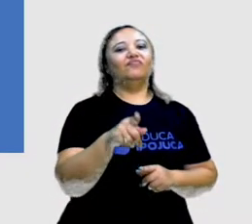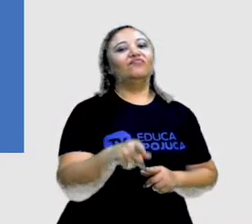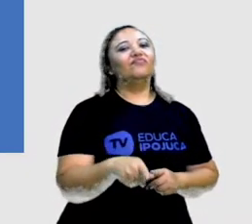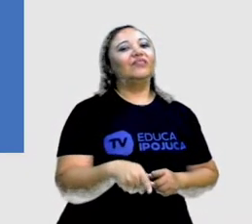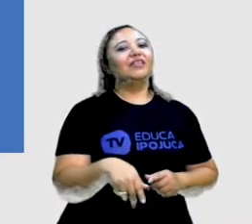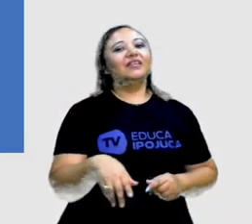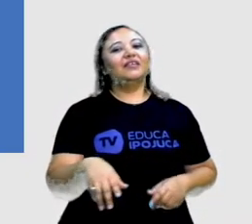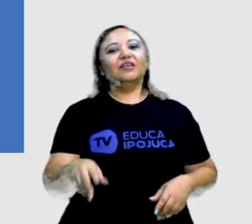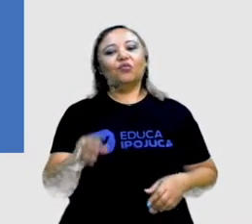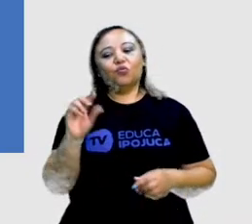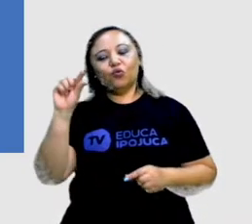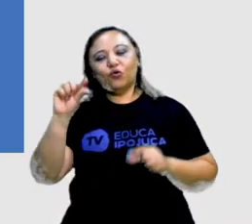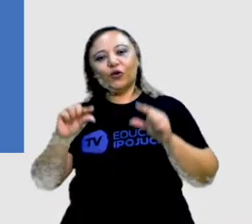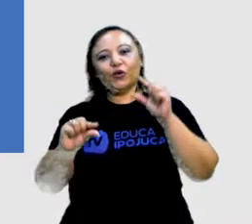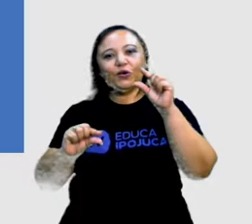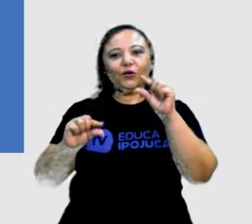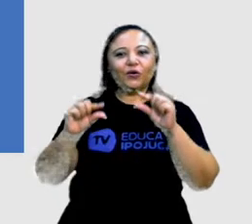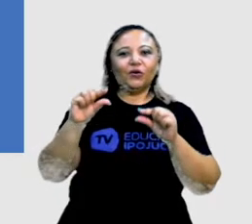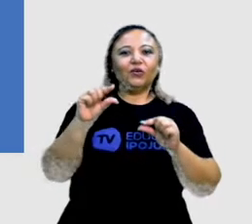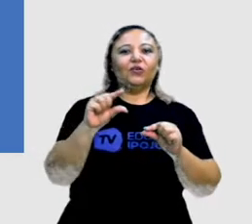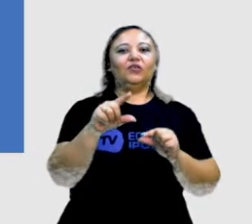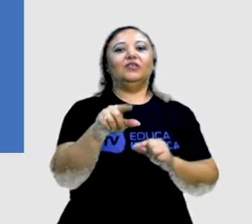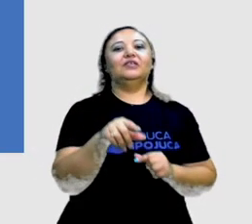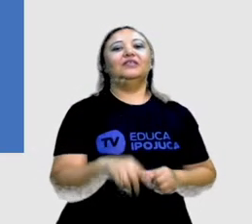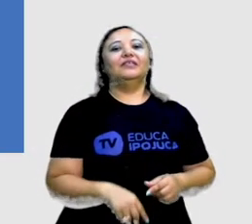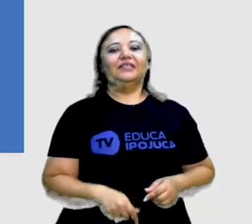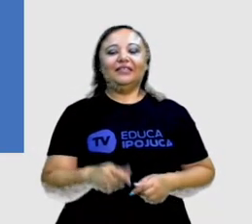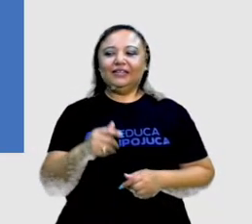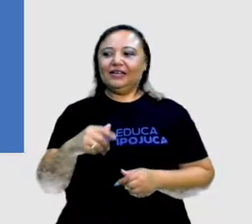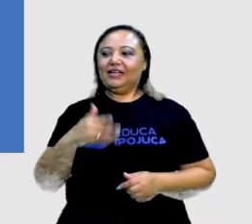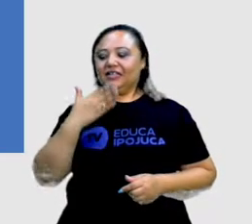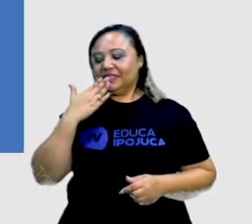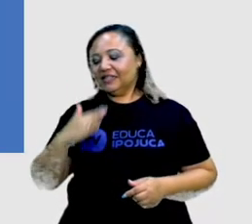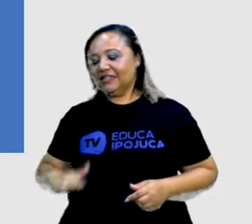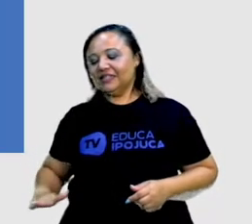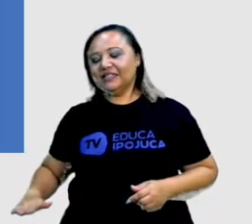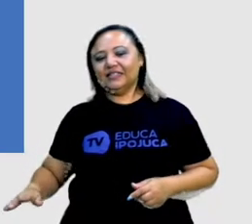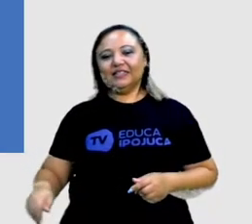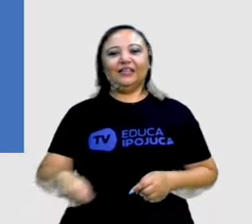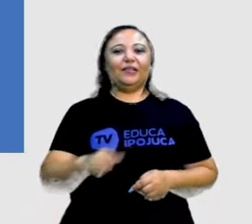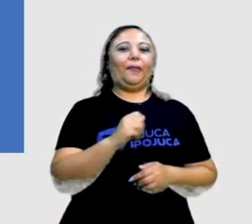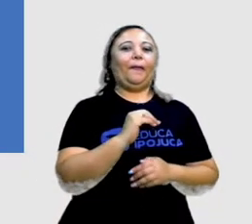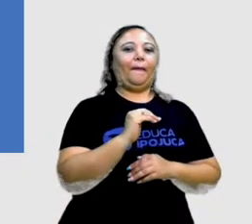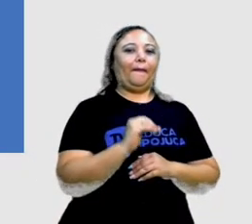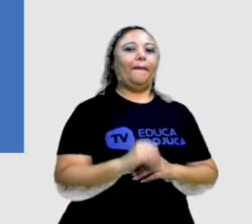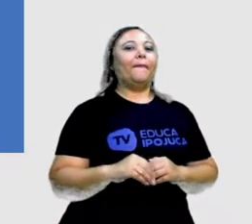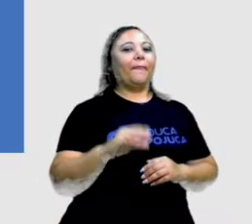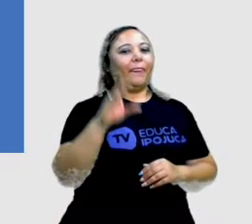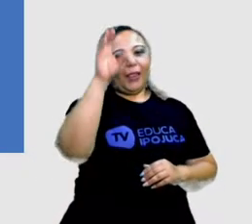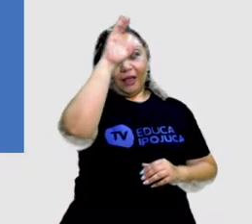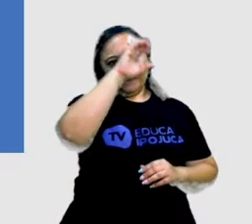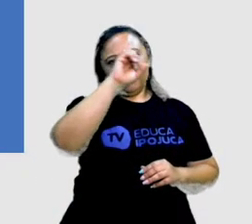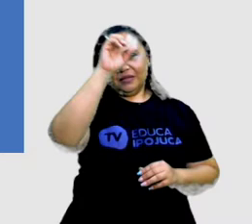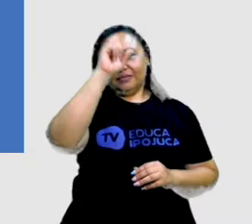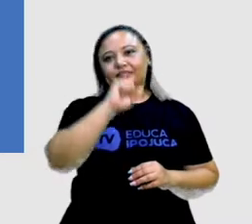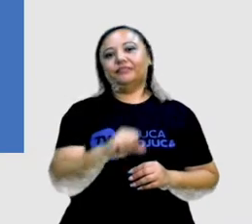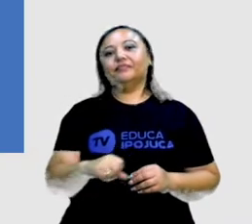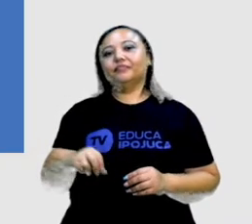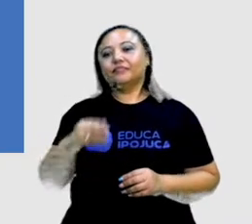Aos poucos, as crianças foram surgindo e querendo experimentar. Crianças, talvez, sem um avô maravilhoso que